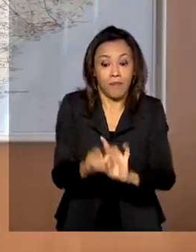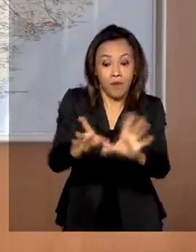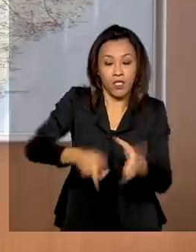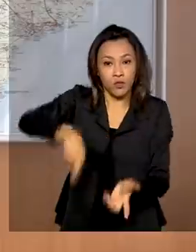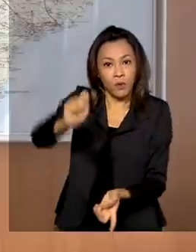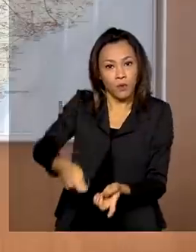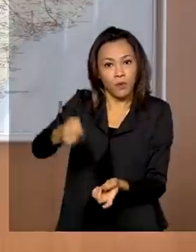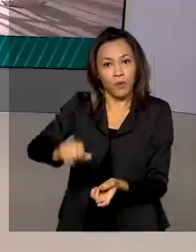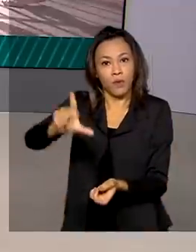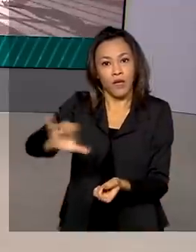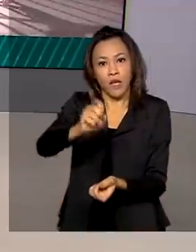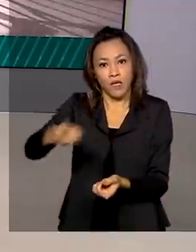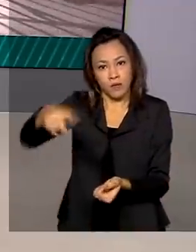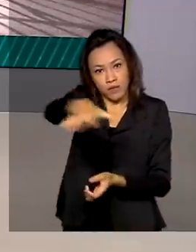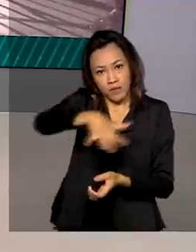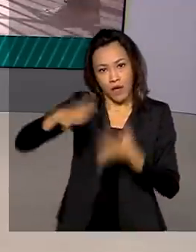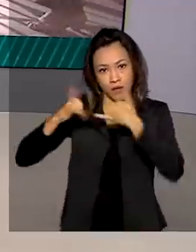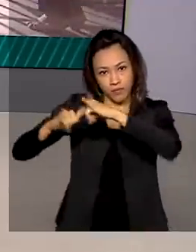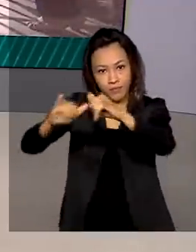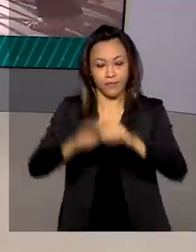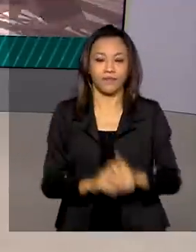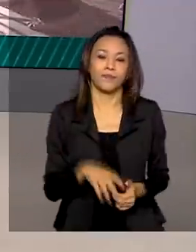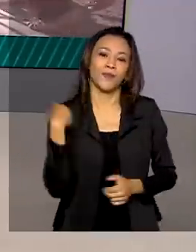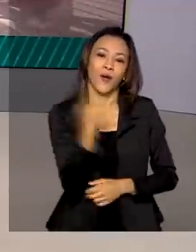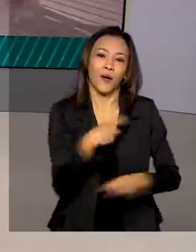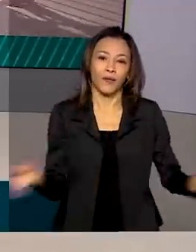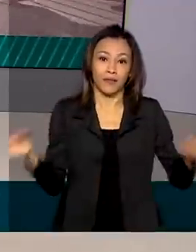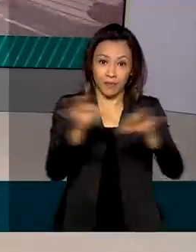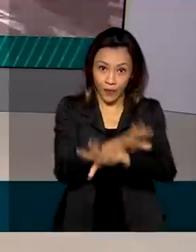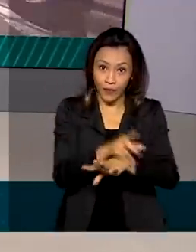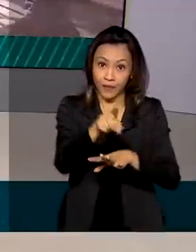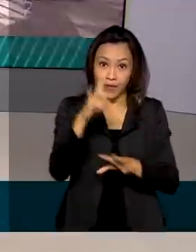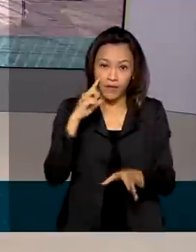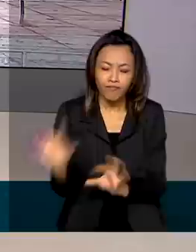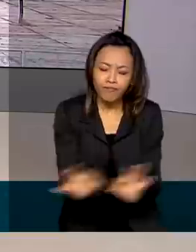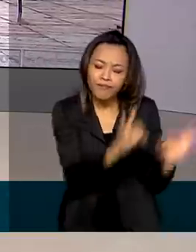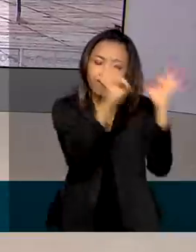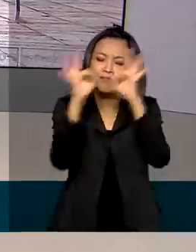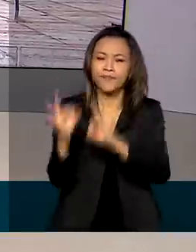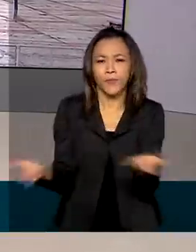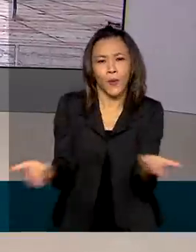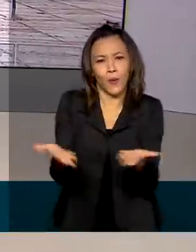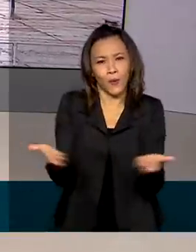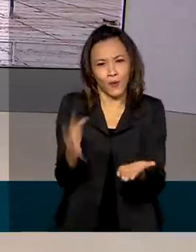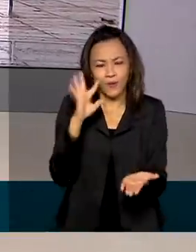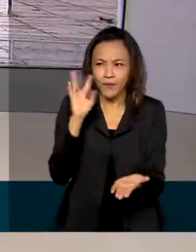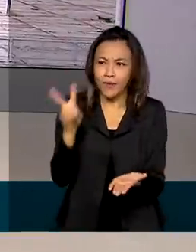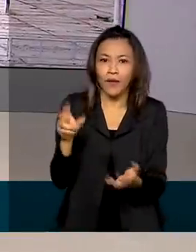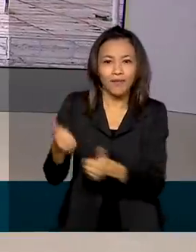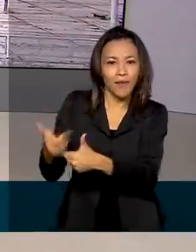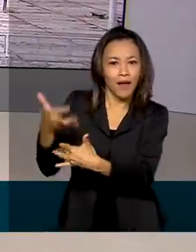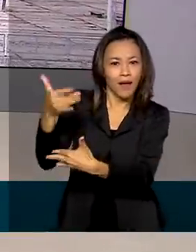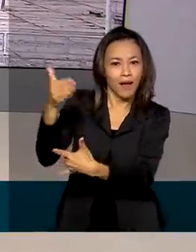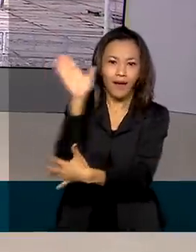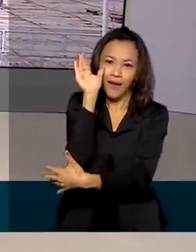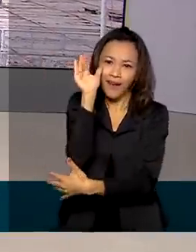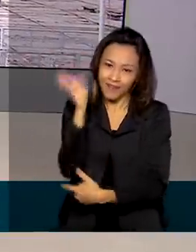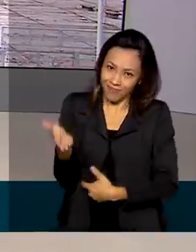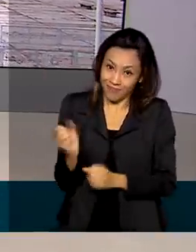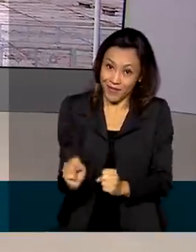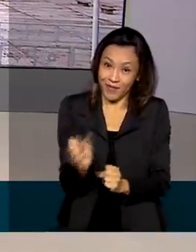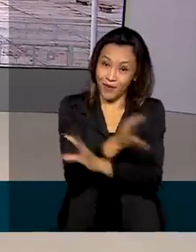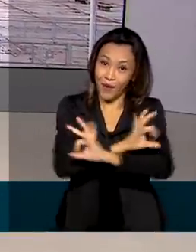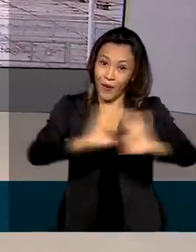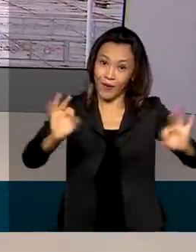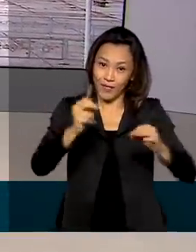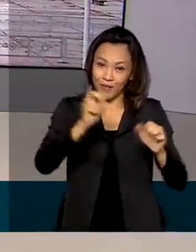capacidade. Que o Brasil em Dia termina aqui. As reportagens de hoje você confere em nossas redes sociais. Um